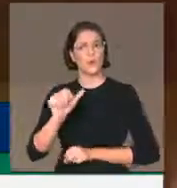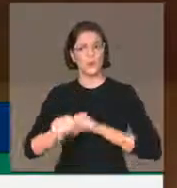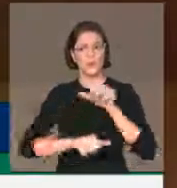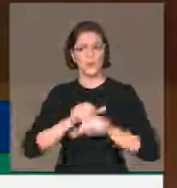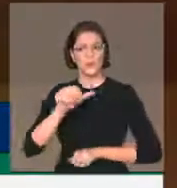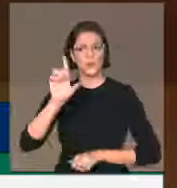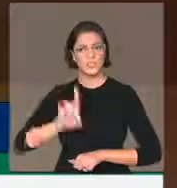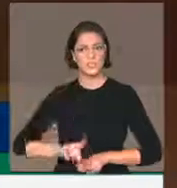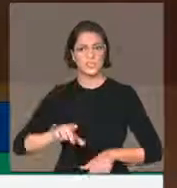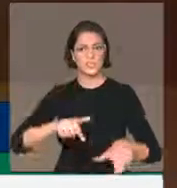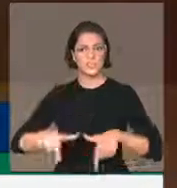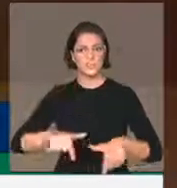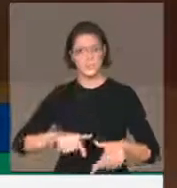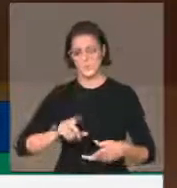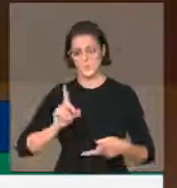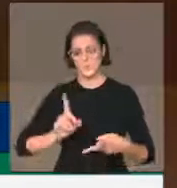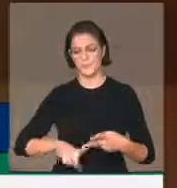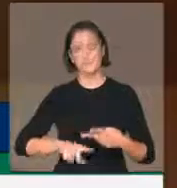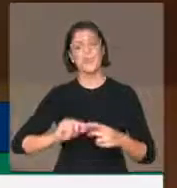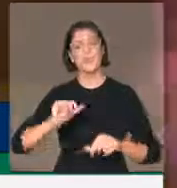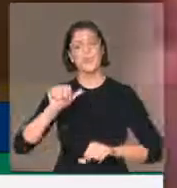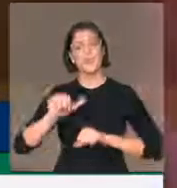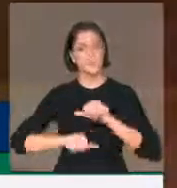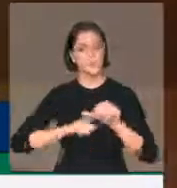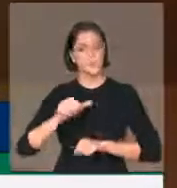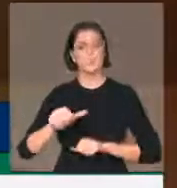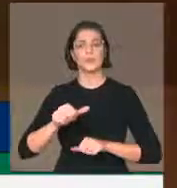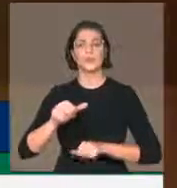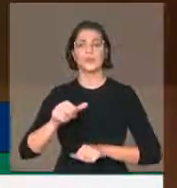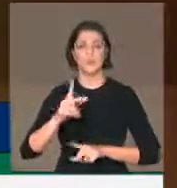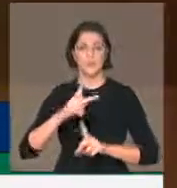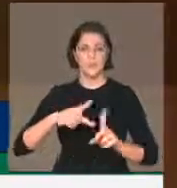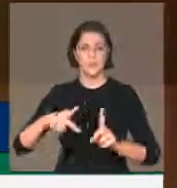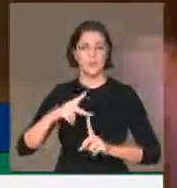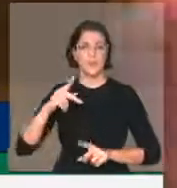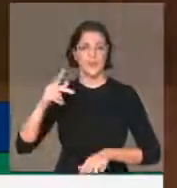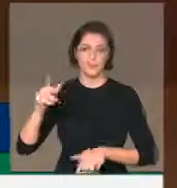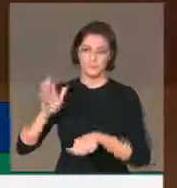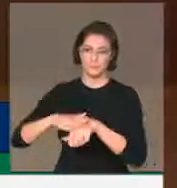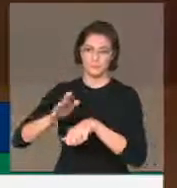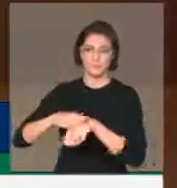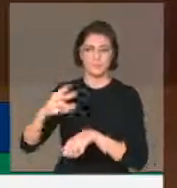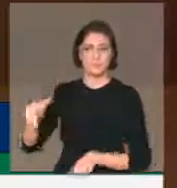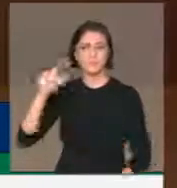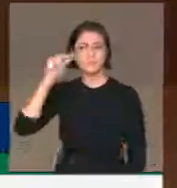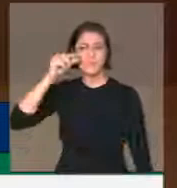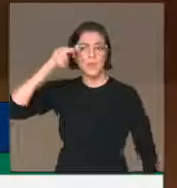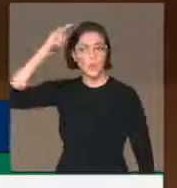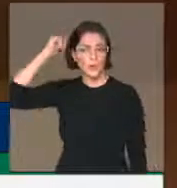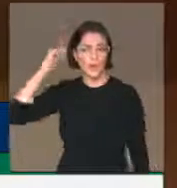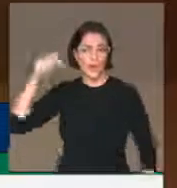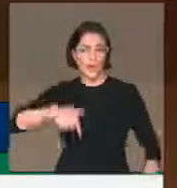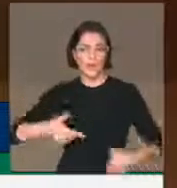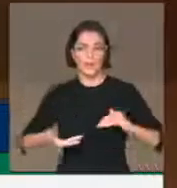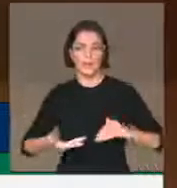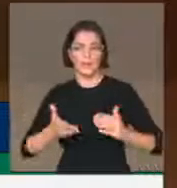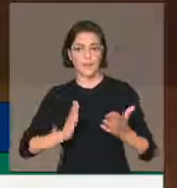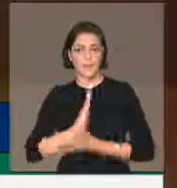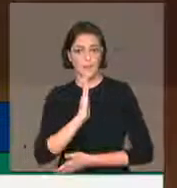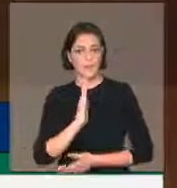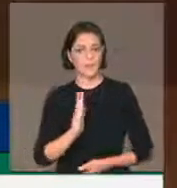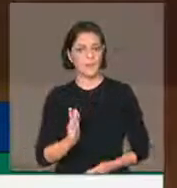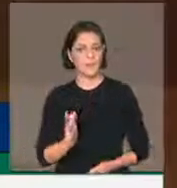depois da reforma da Previdência que Paulo Guedes aprovou e que essa casa aprovou e que se disse que recuperaria a economia, o ano